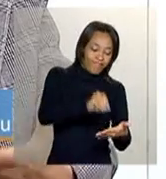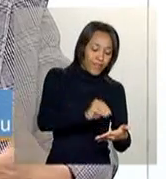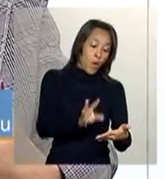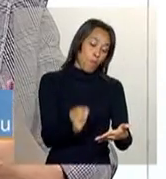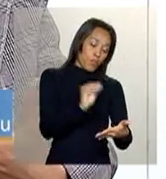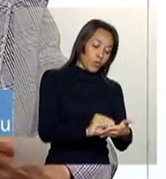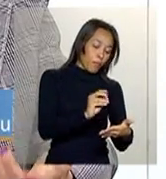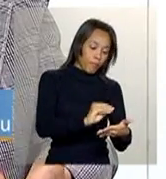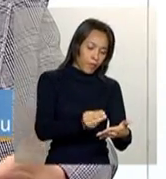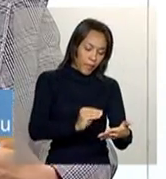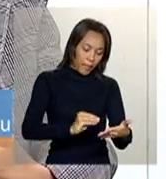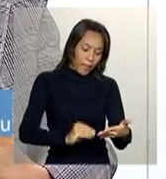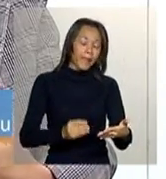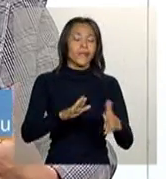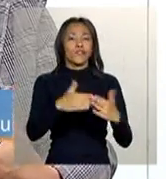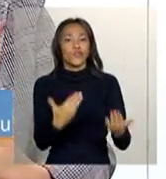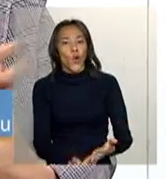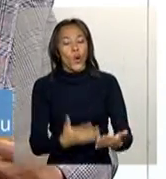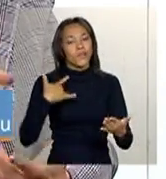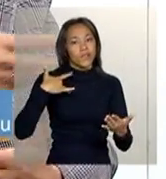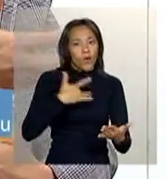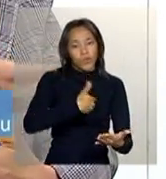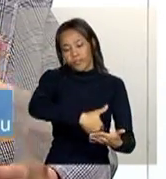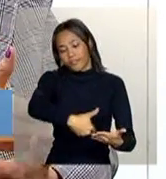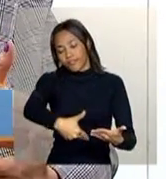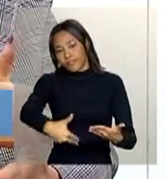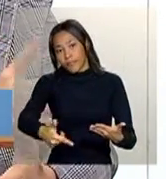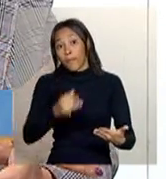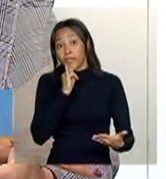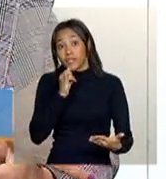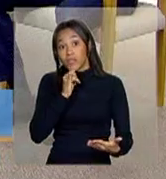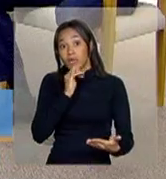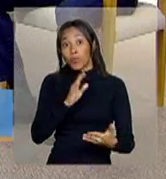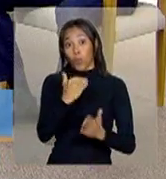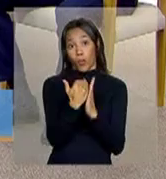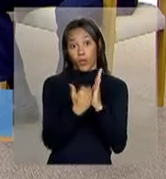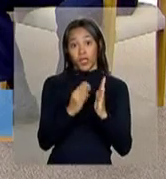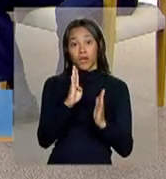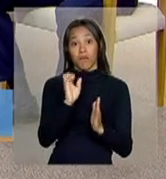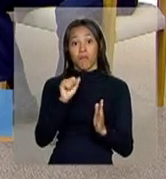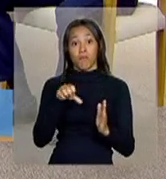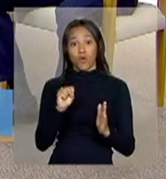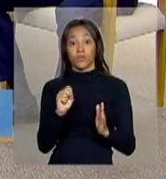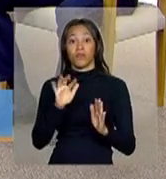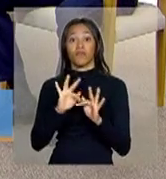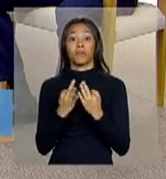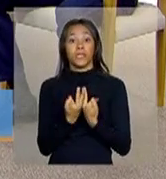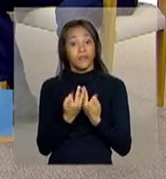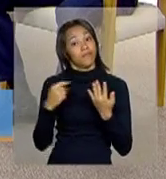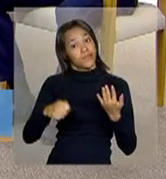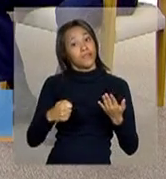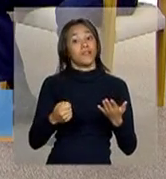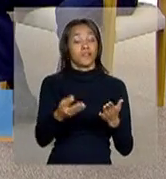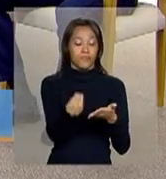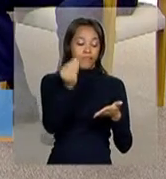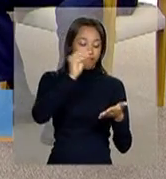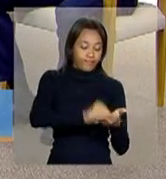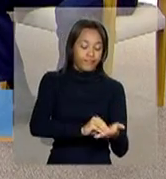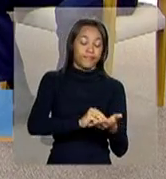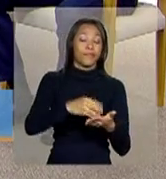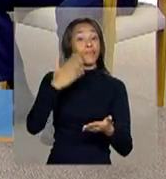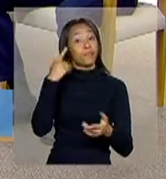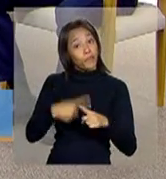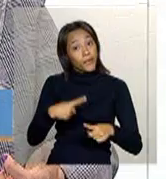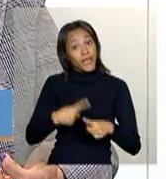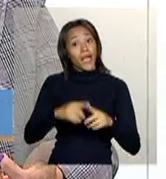acompanhamento escolar e de saúde, que, por exemplo, o programa como Bolsa Família, ele tem. Então, ele precisa atualizar o seu cadastro, até